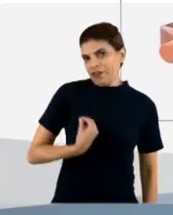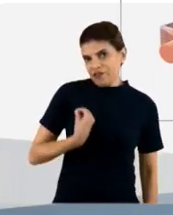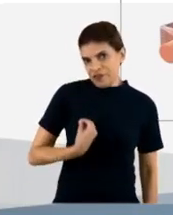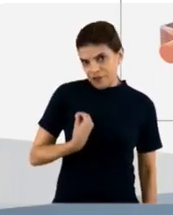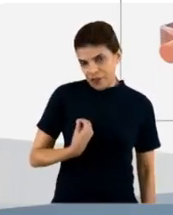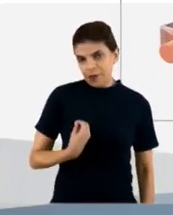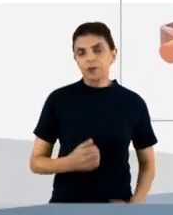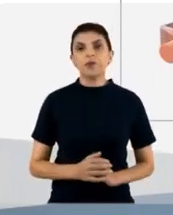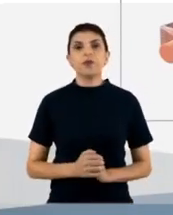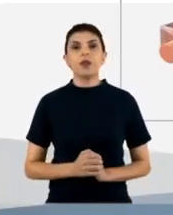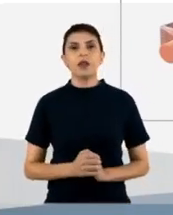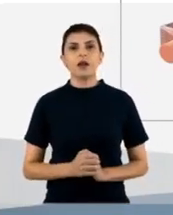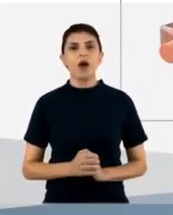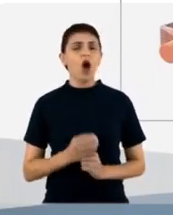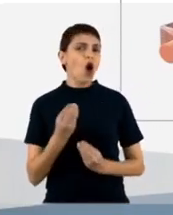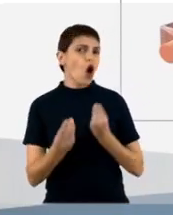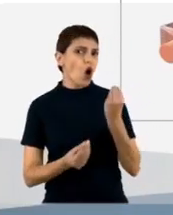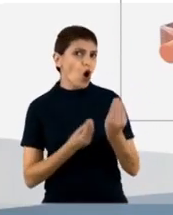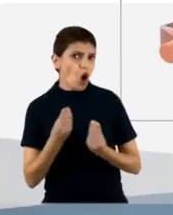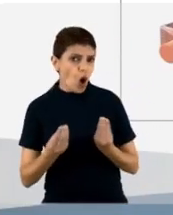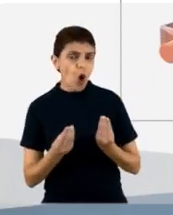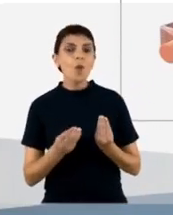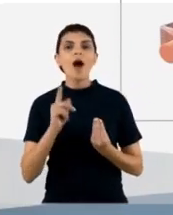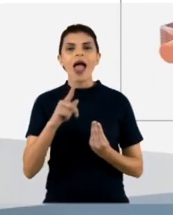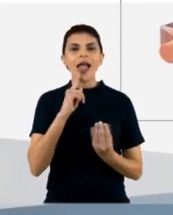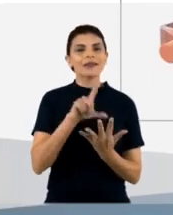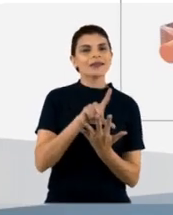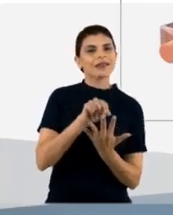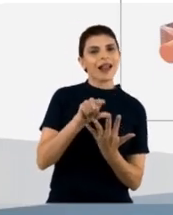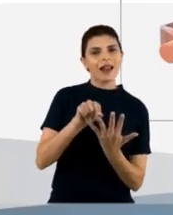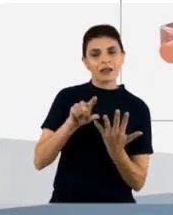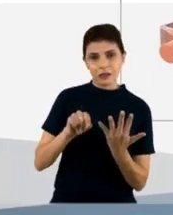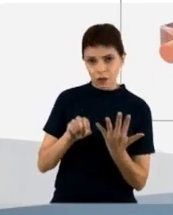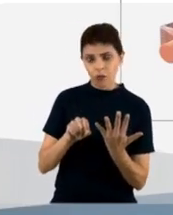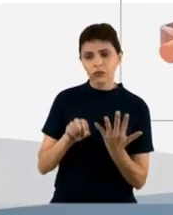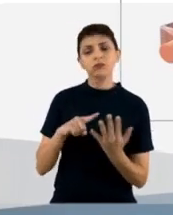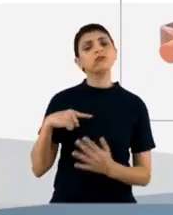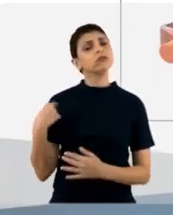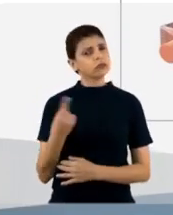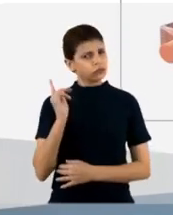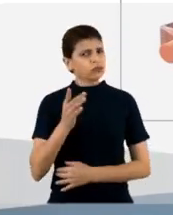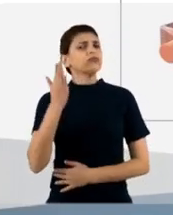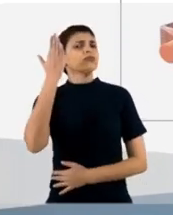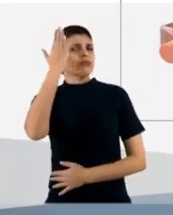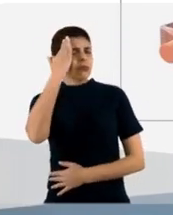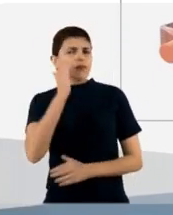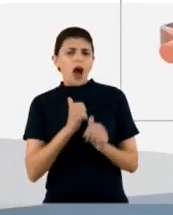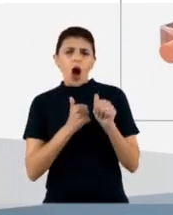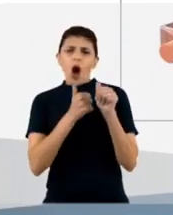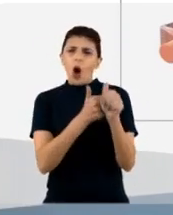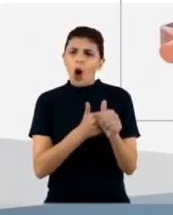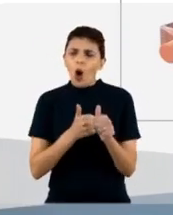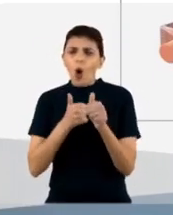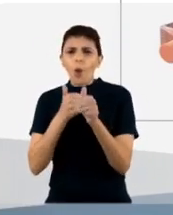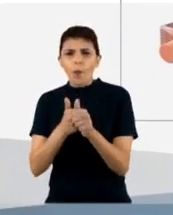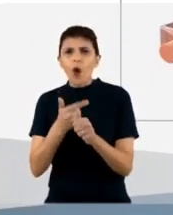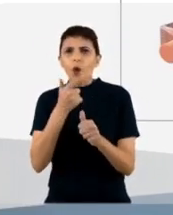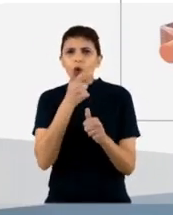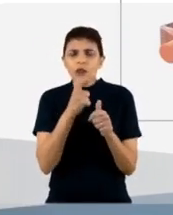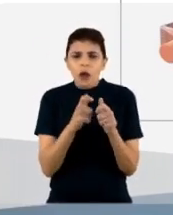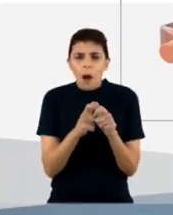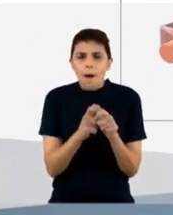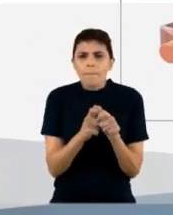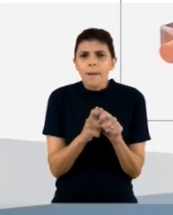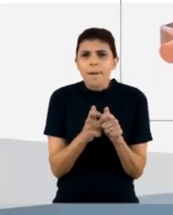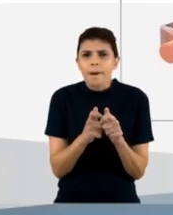Então, esse meio que nós chamamos de meio de seleção. E nós vamos, então, acompanhando o crescimento